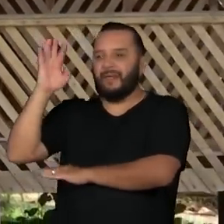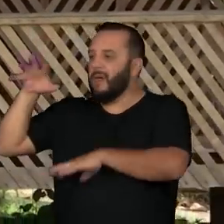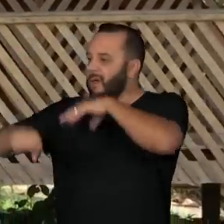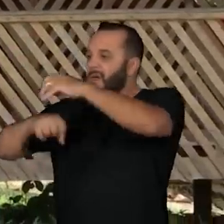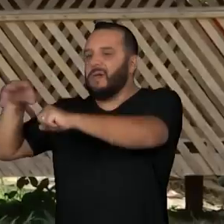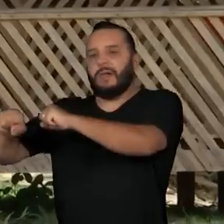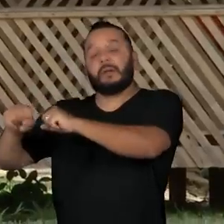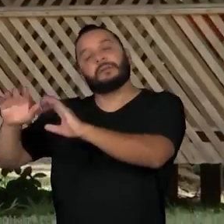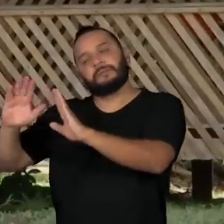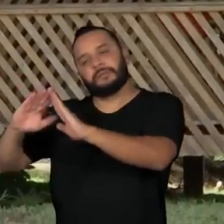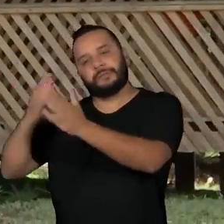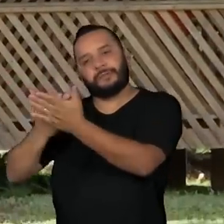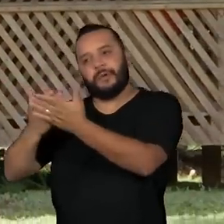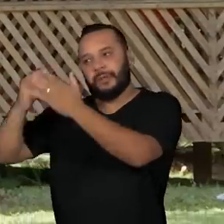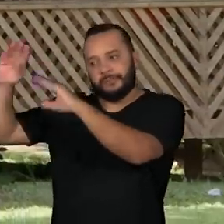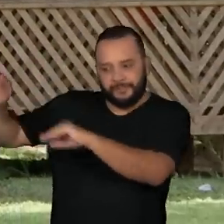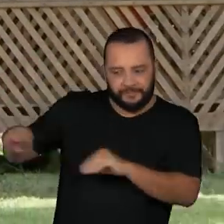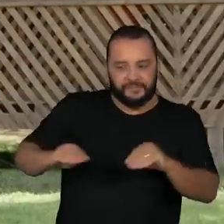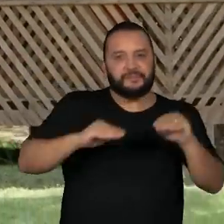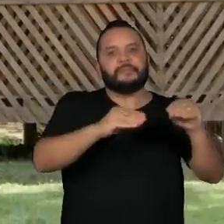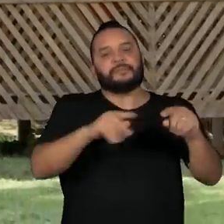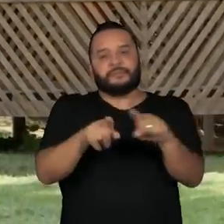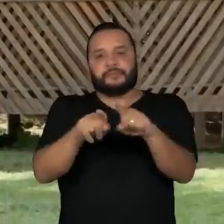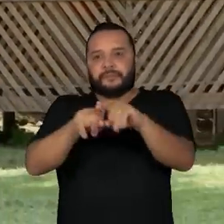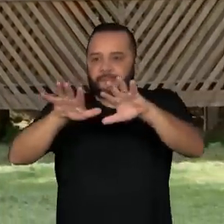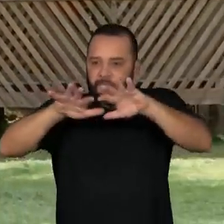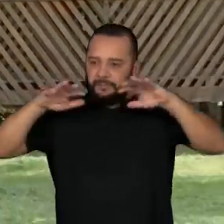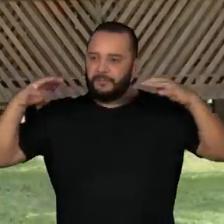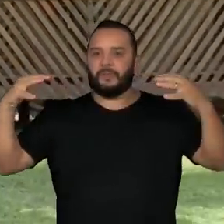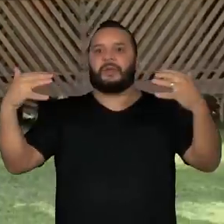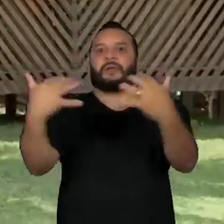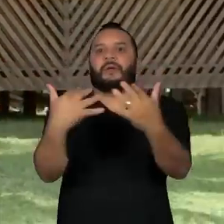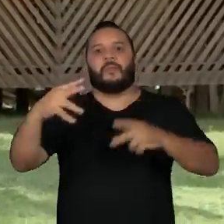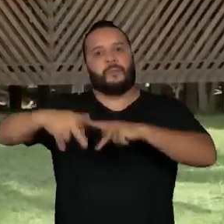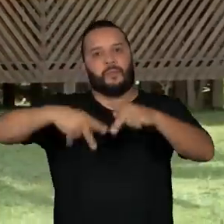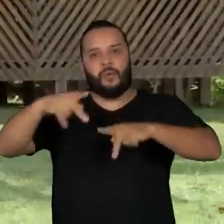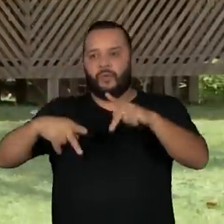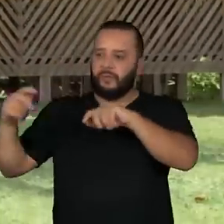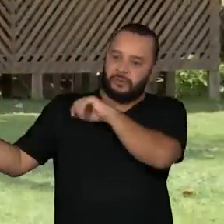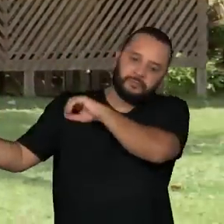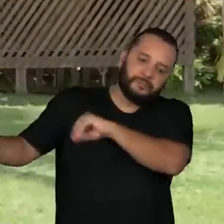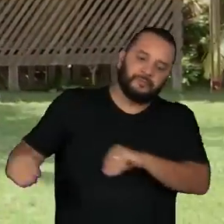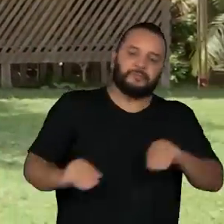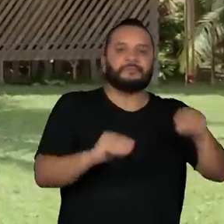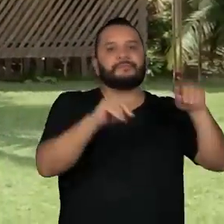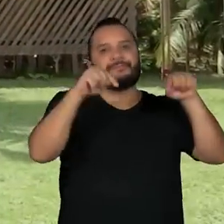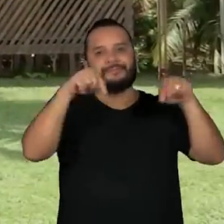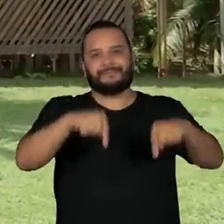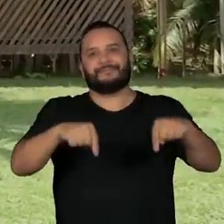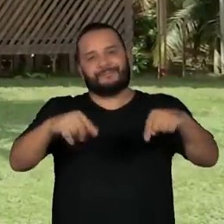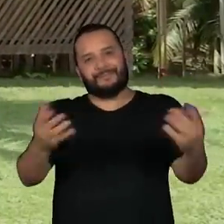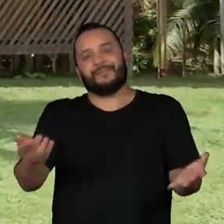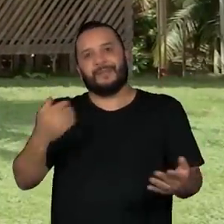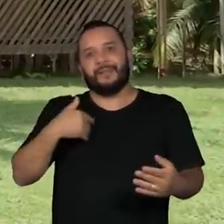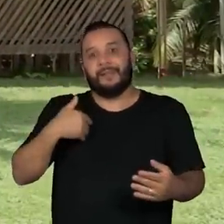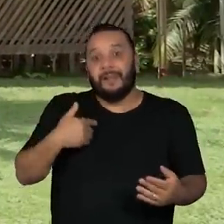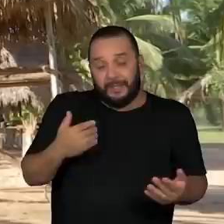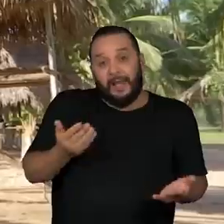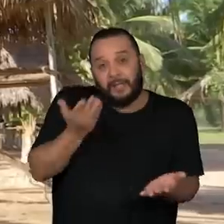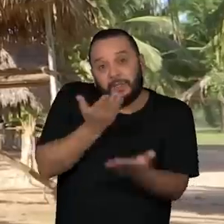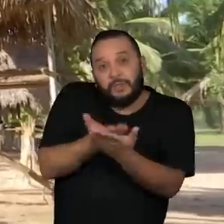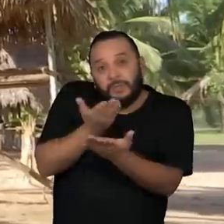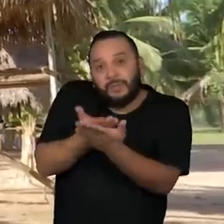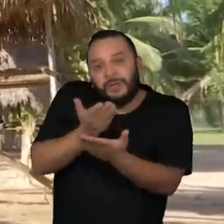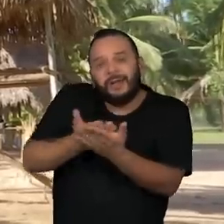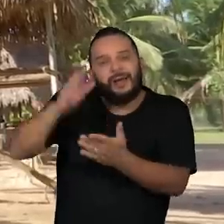e a escola veio junto. Assim como a certeza de que as lições muitas vezes são aprendidas fora da sala de aula.